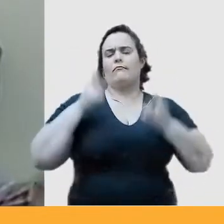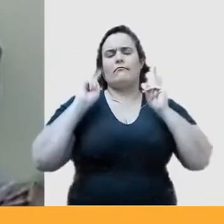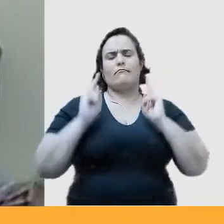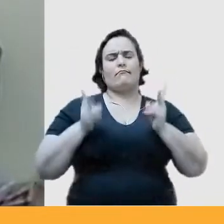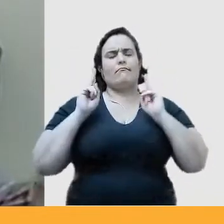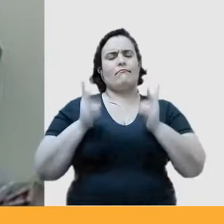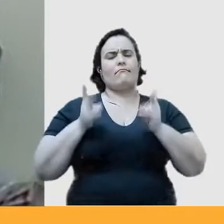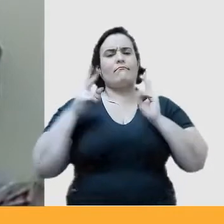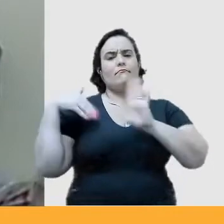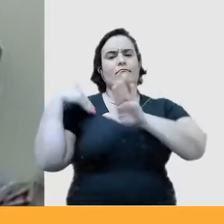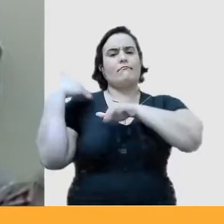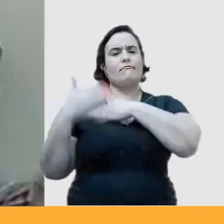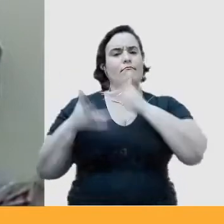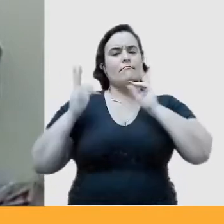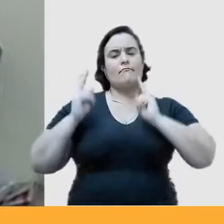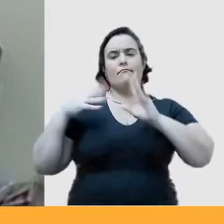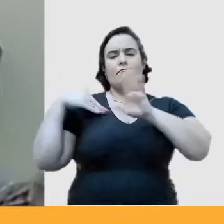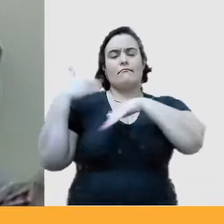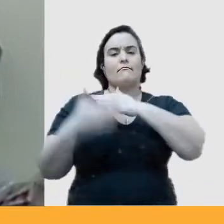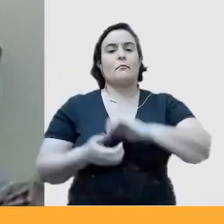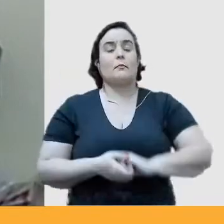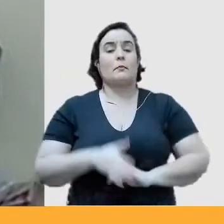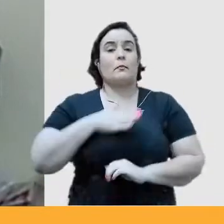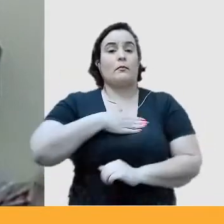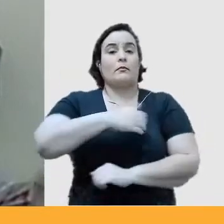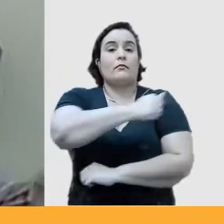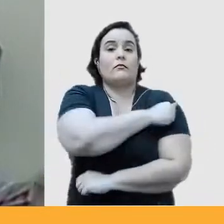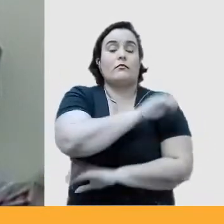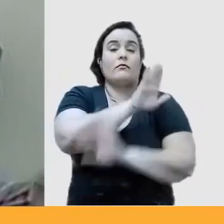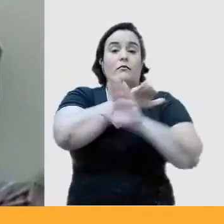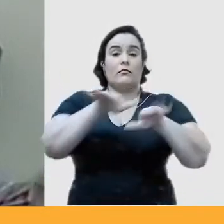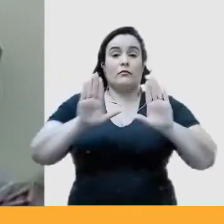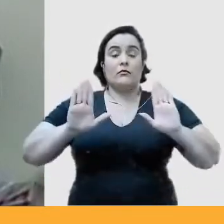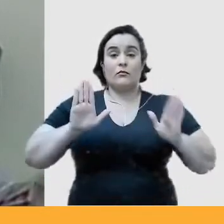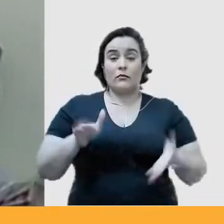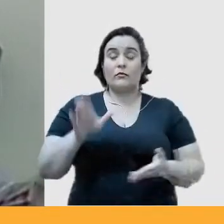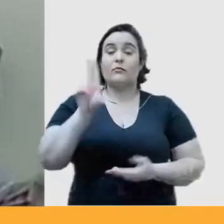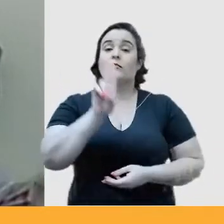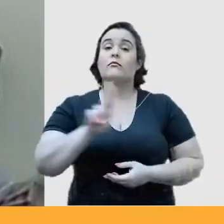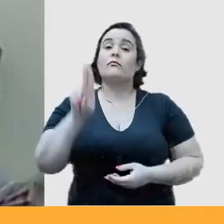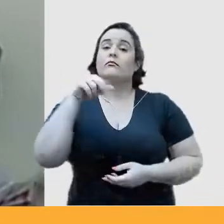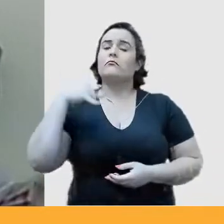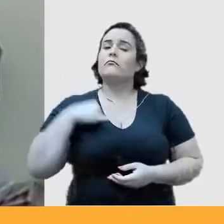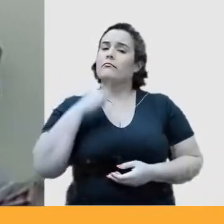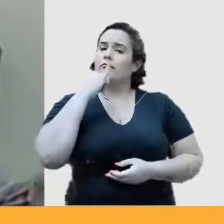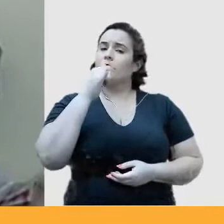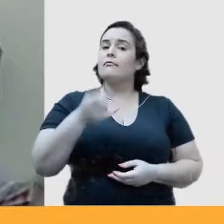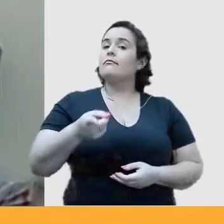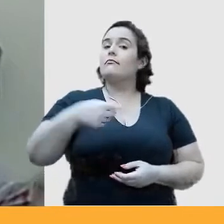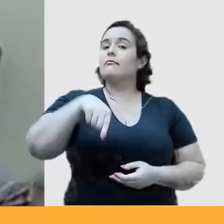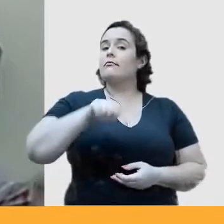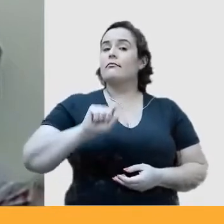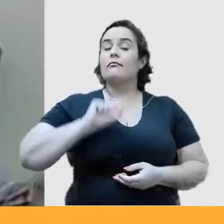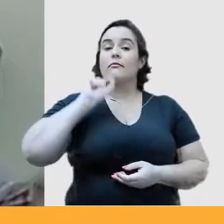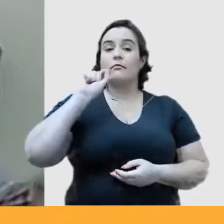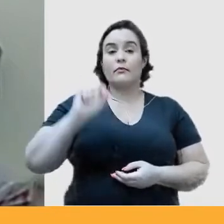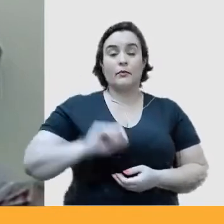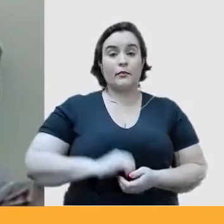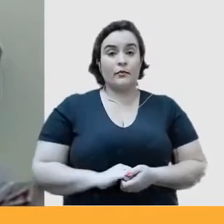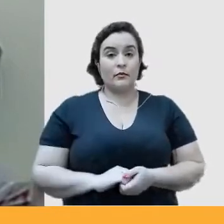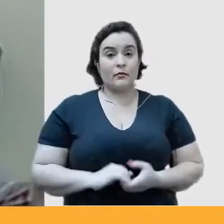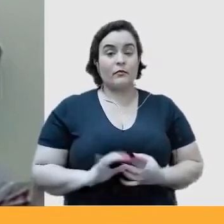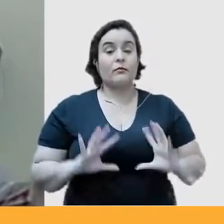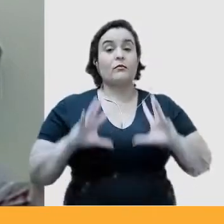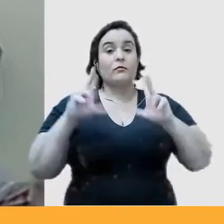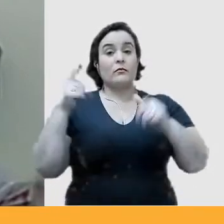entendeu? Todo mundo, os meus alunos da universidade, eu sempre dizia para eles o seguinte, que todo mundo pode